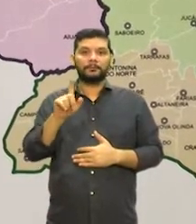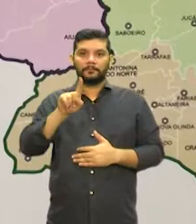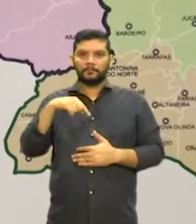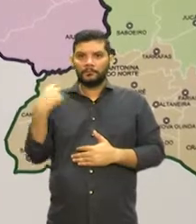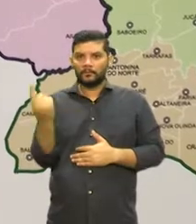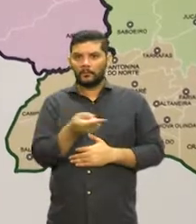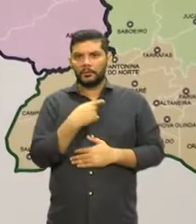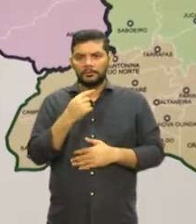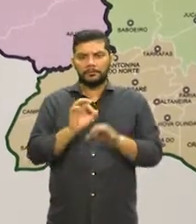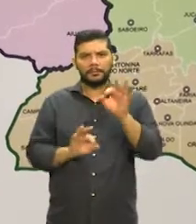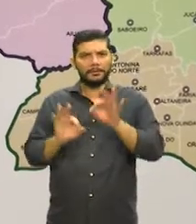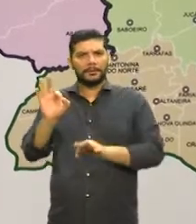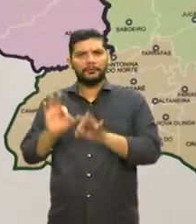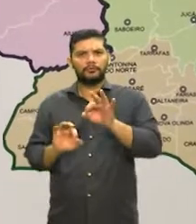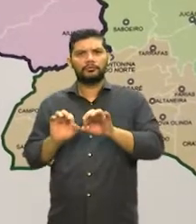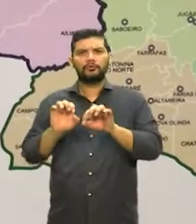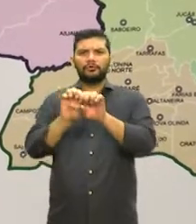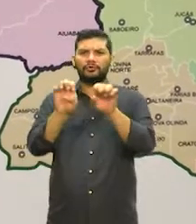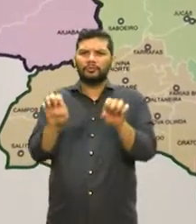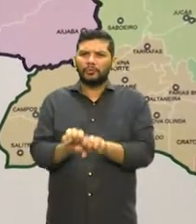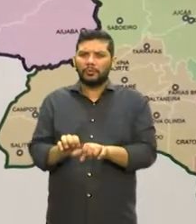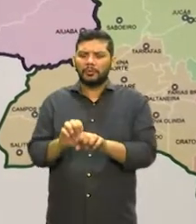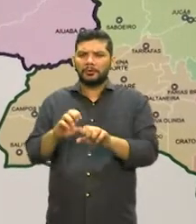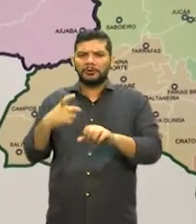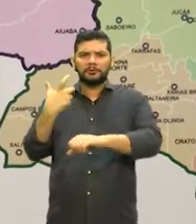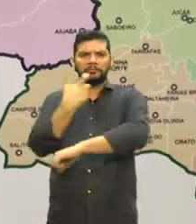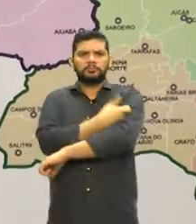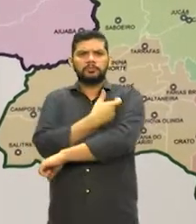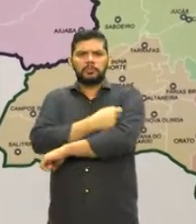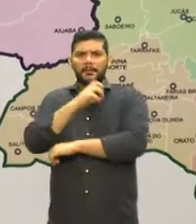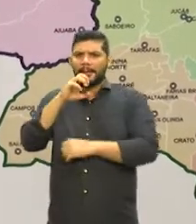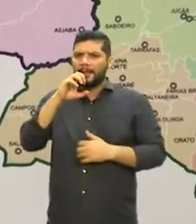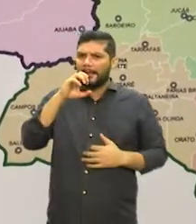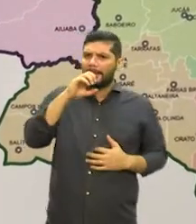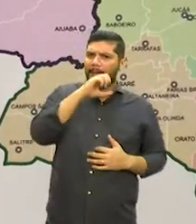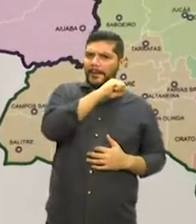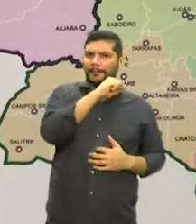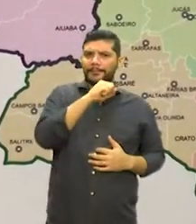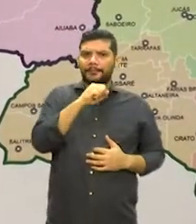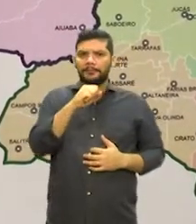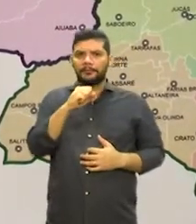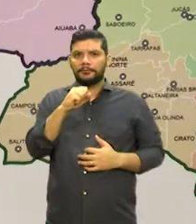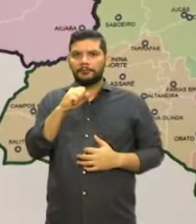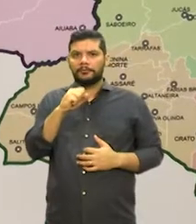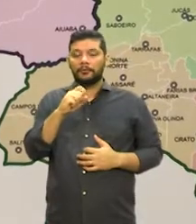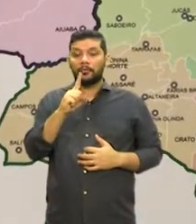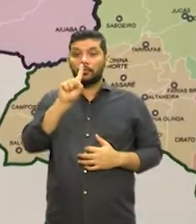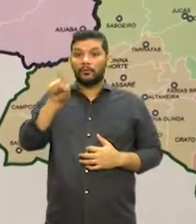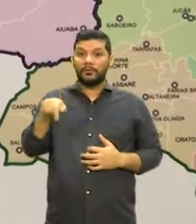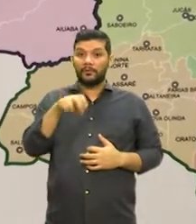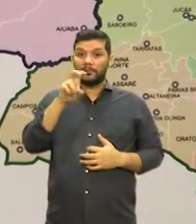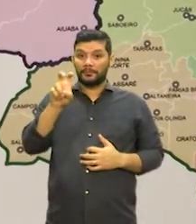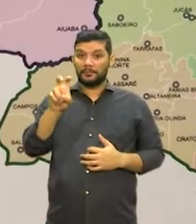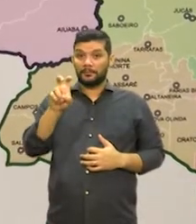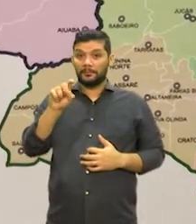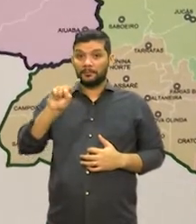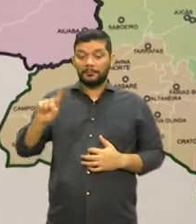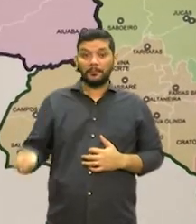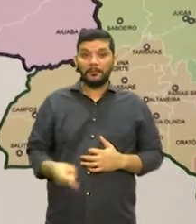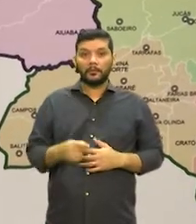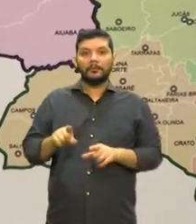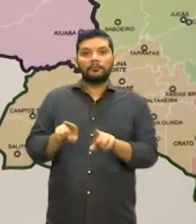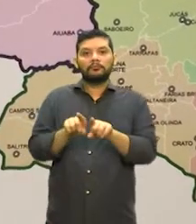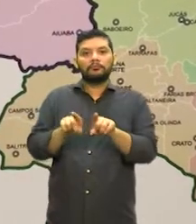a estrutura para vacinar todo mundo muito rápido, usar essa primeira 1,5 milhão e 30 dias depois